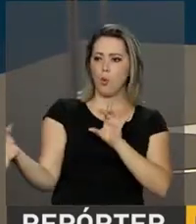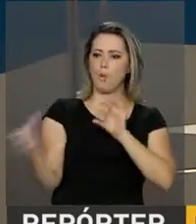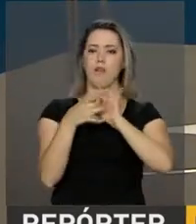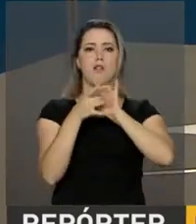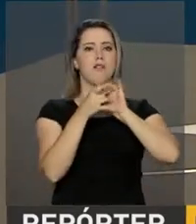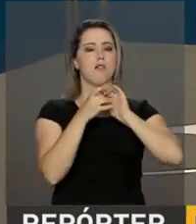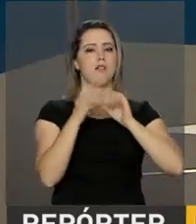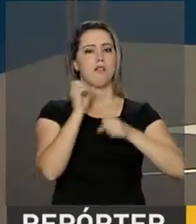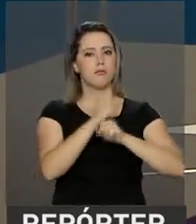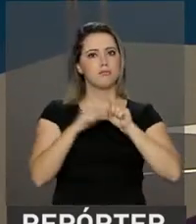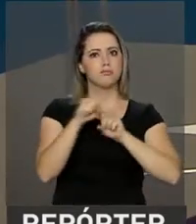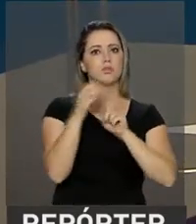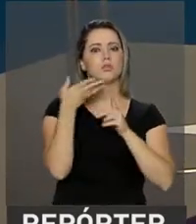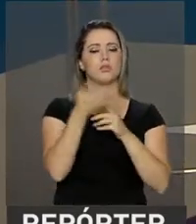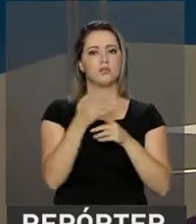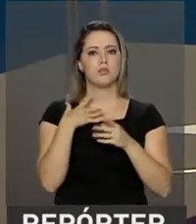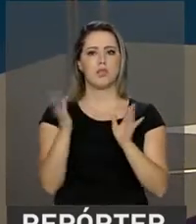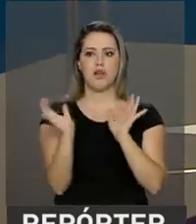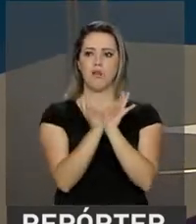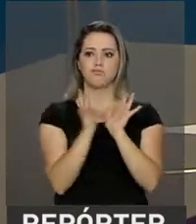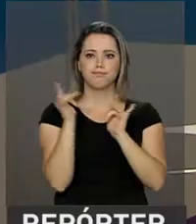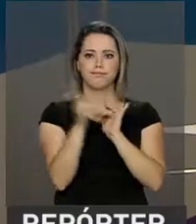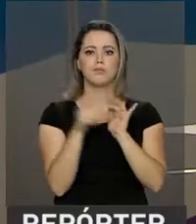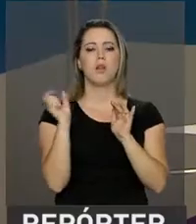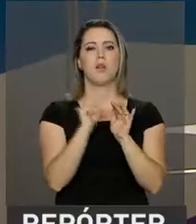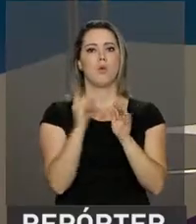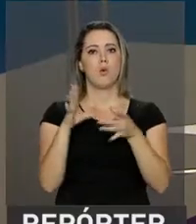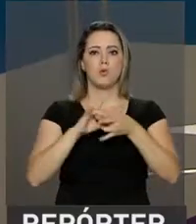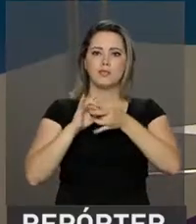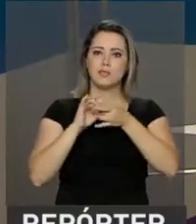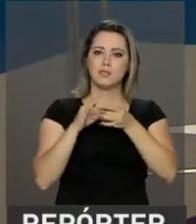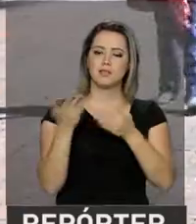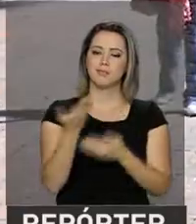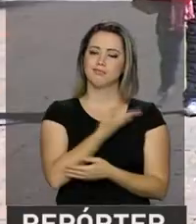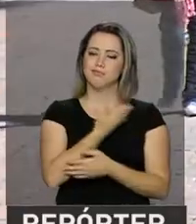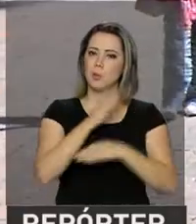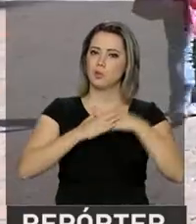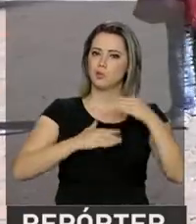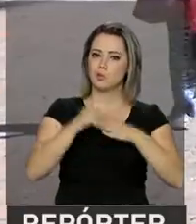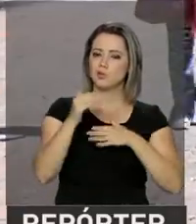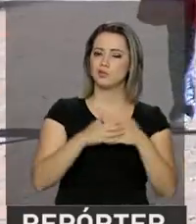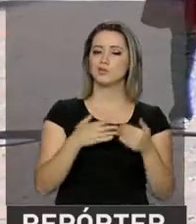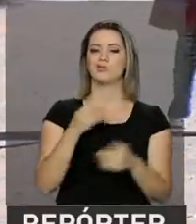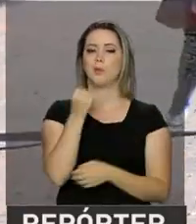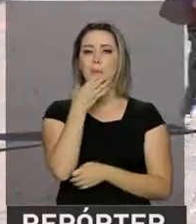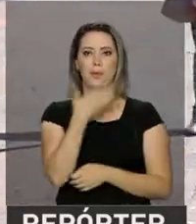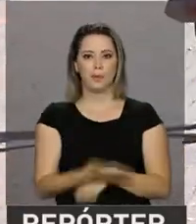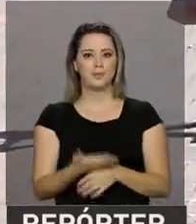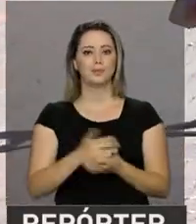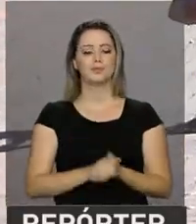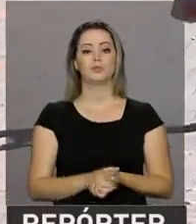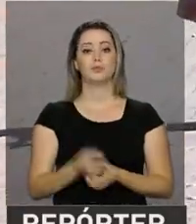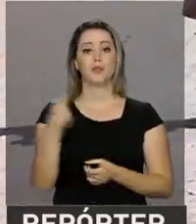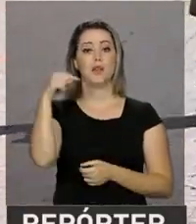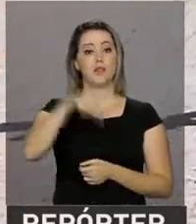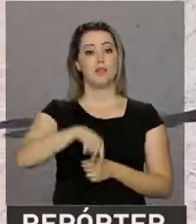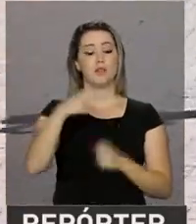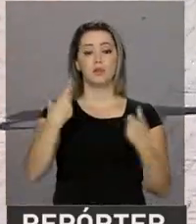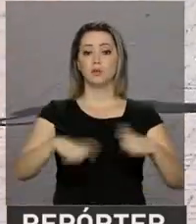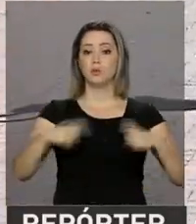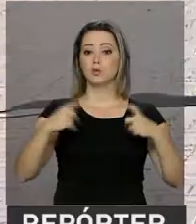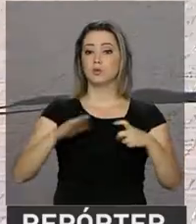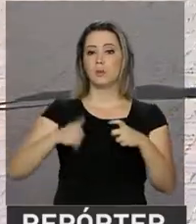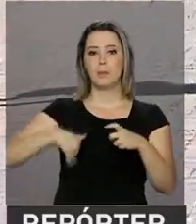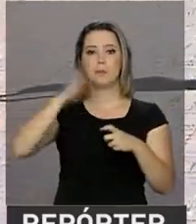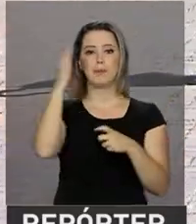projetos, fazer parceria e se divertir também. É muito bom. E é aqui, na área aberta ao público, que é esperado o